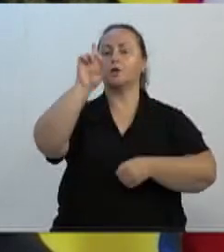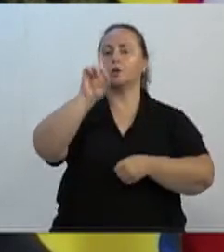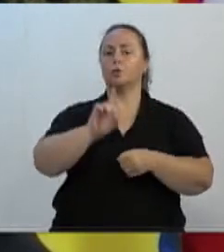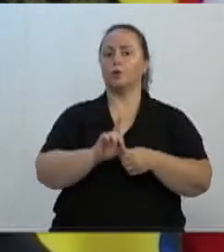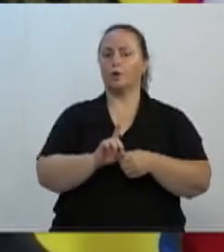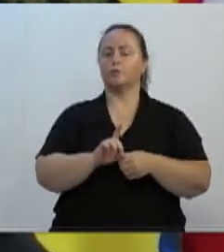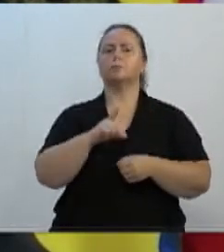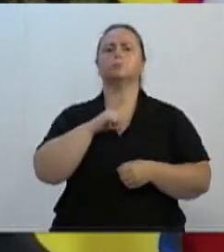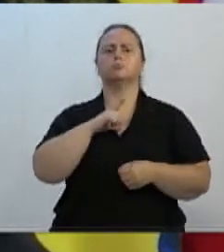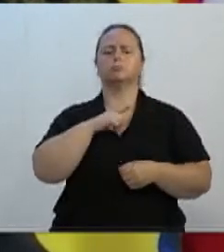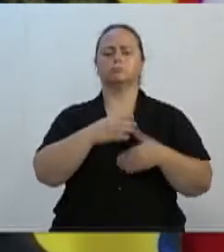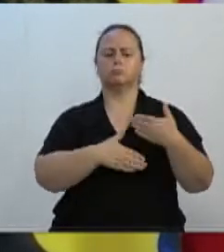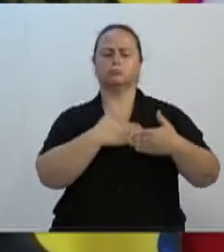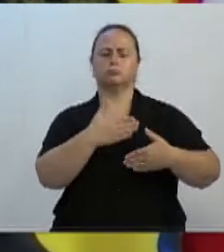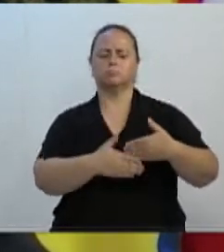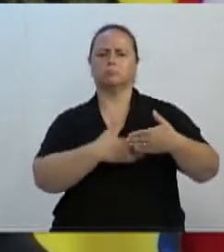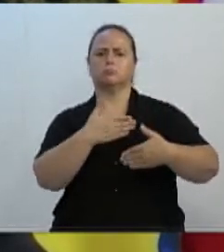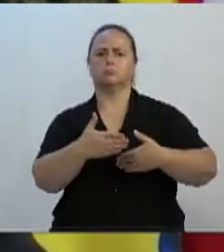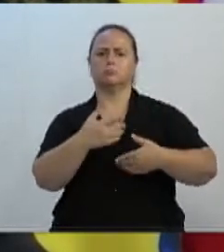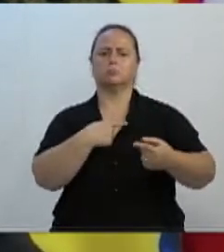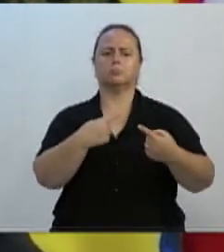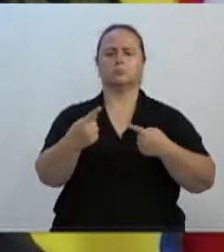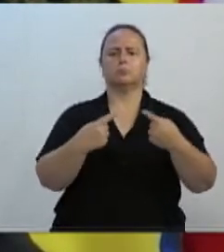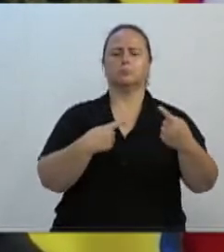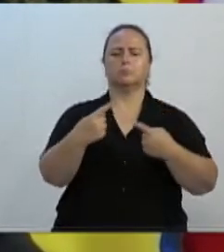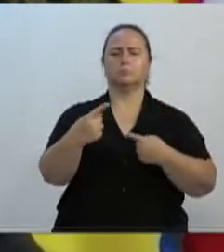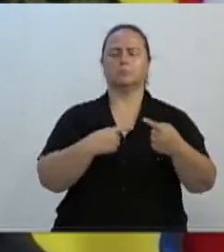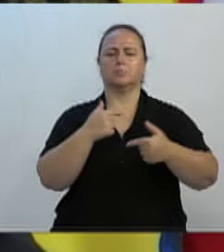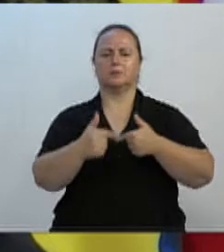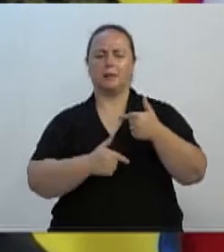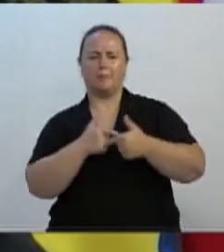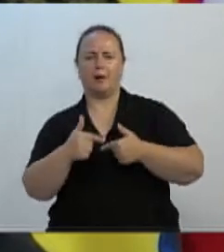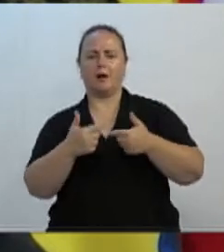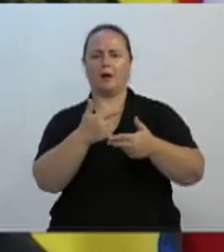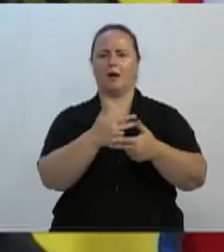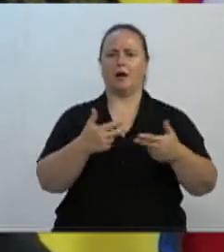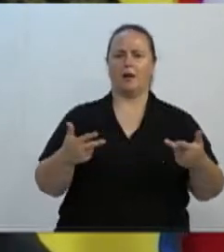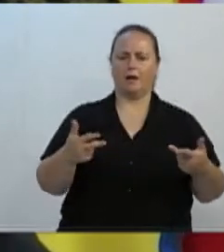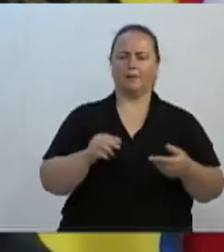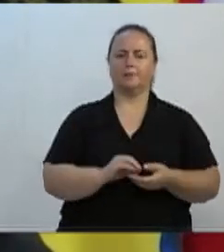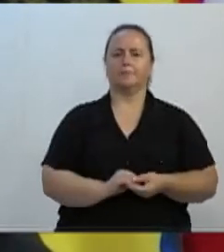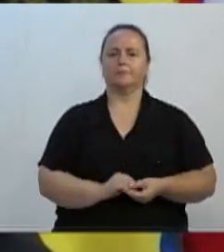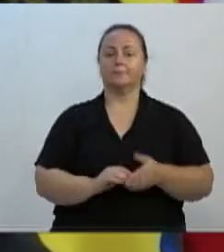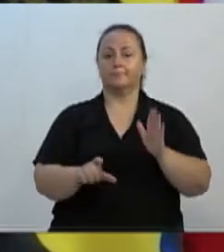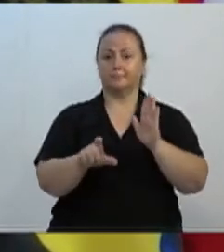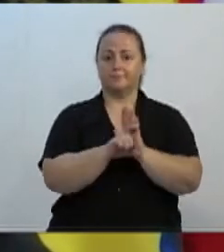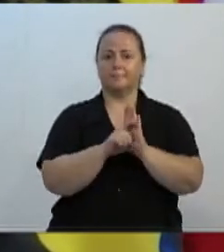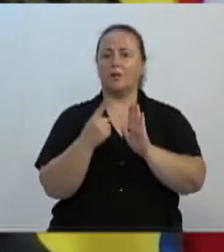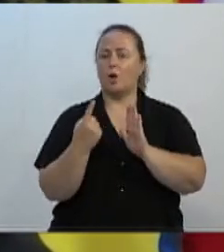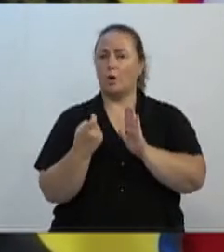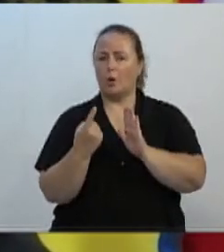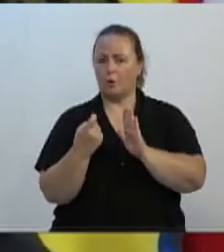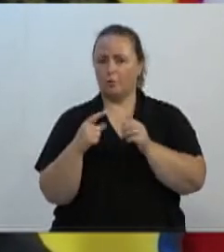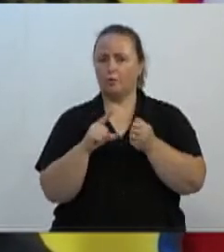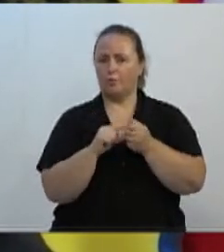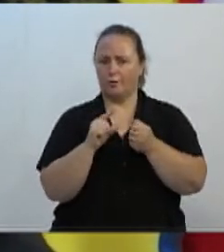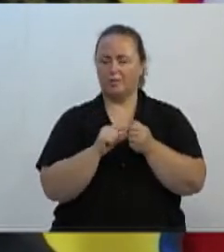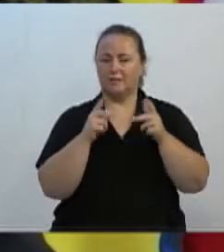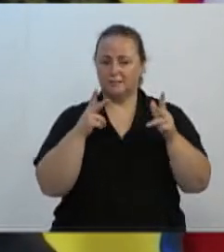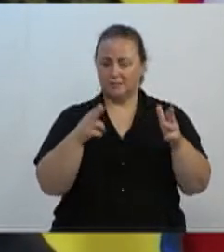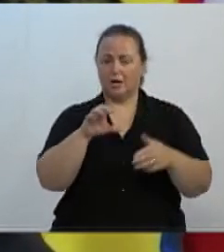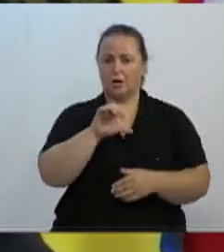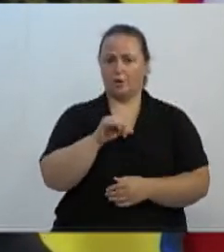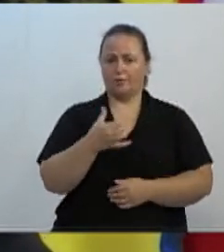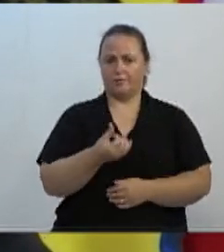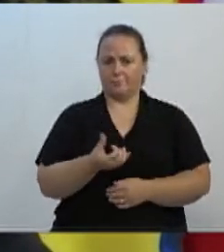para a produção ou circulação de bens ou serviços. No seu parágrafo único, do mesmo artigo 966 do Código